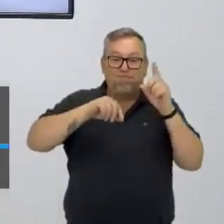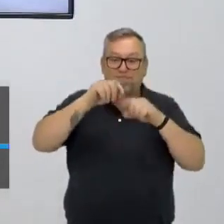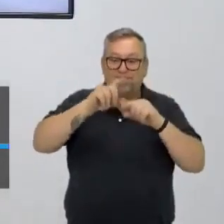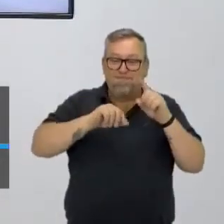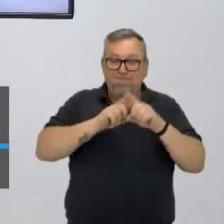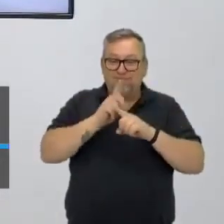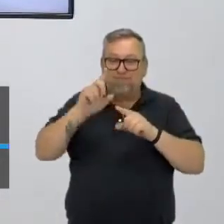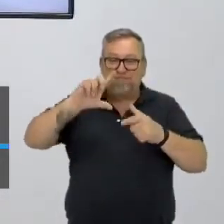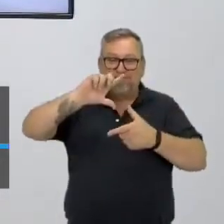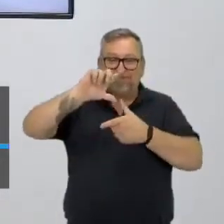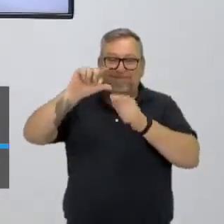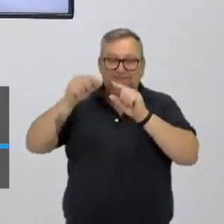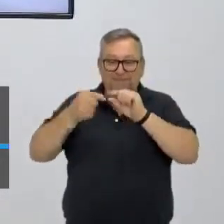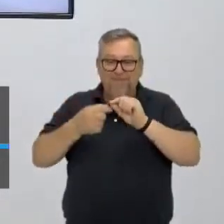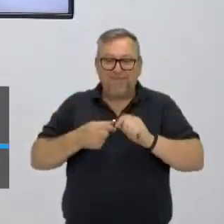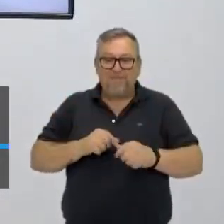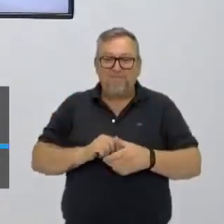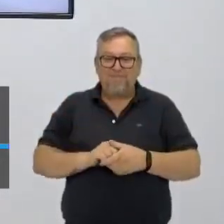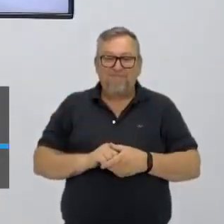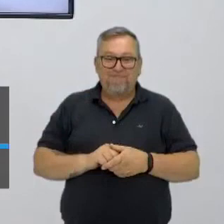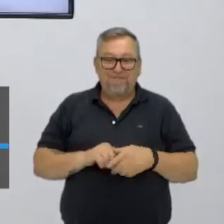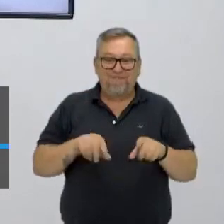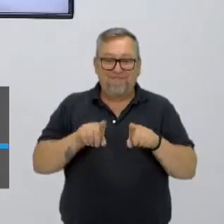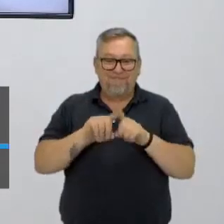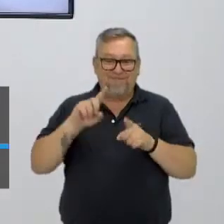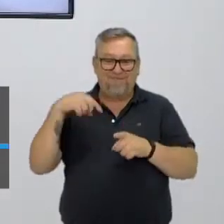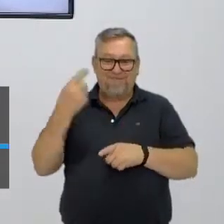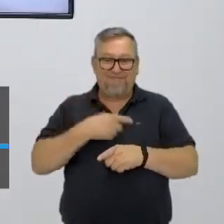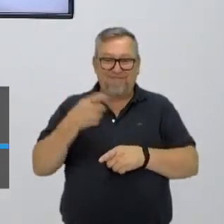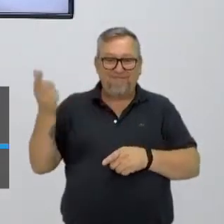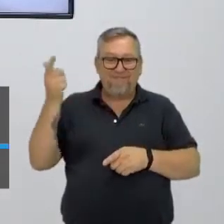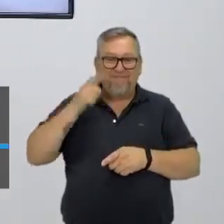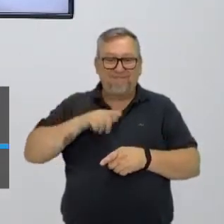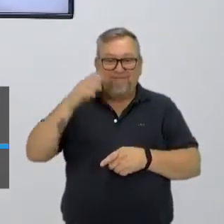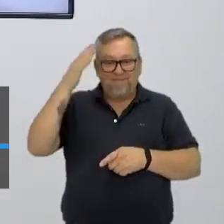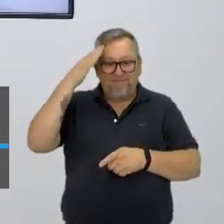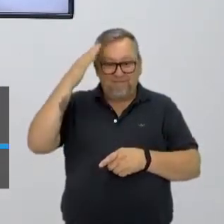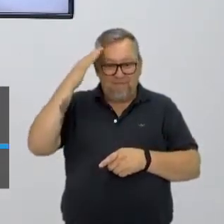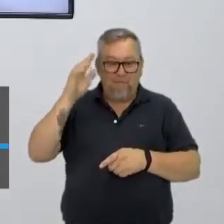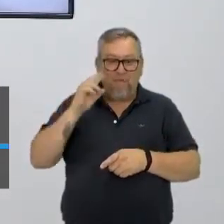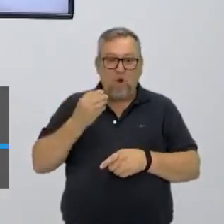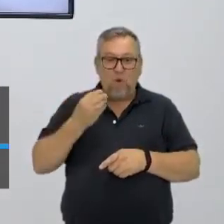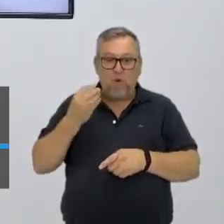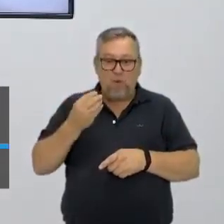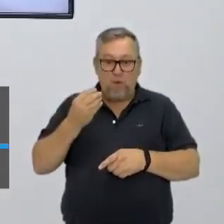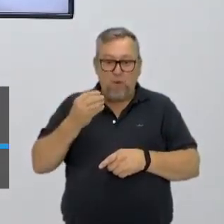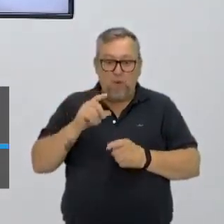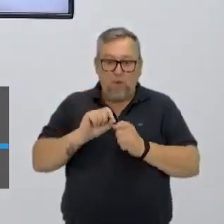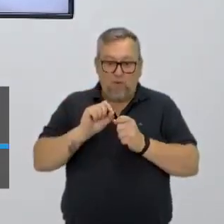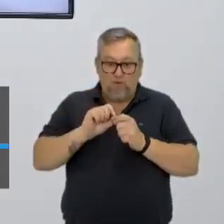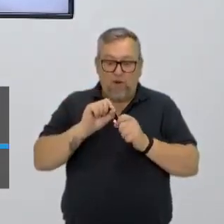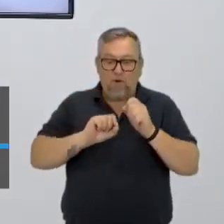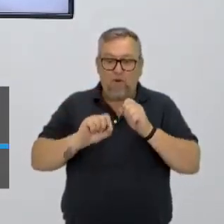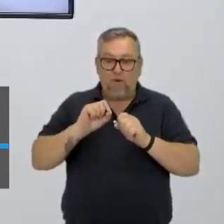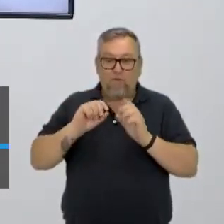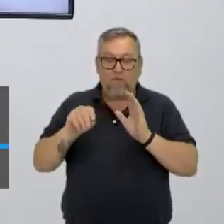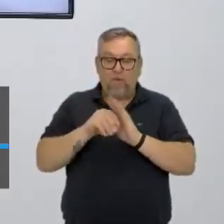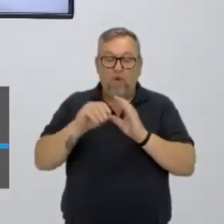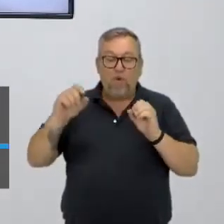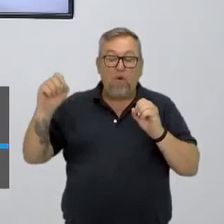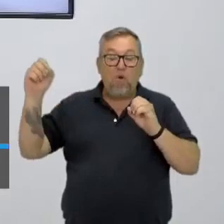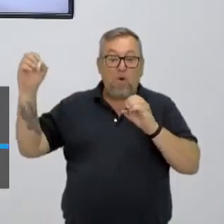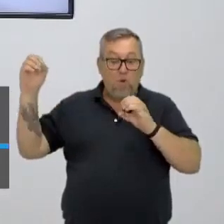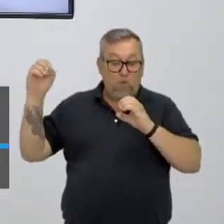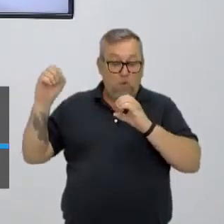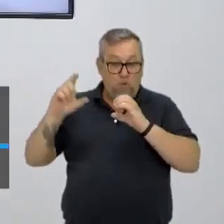satélite. Bom, para a gente entender também aqui o aquecimento provocado pelo efeito estufa,